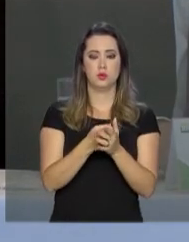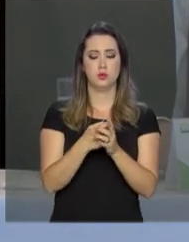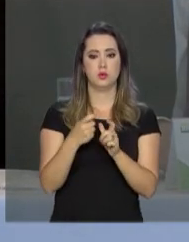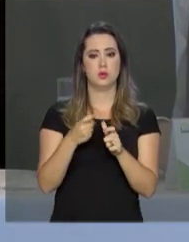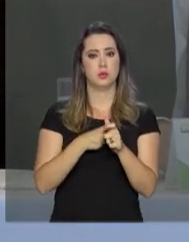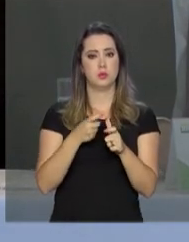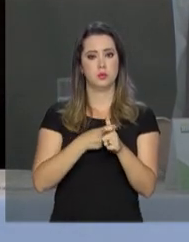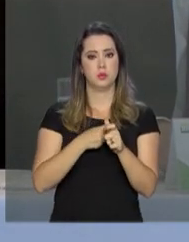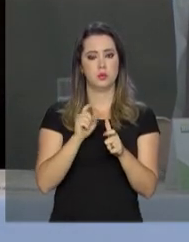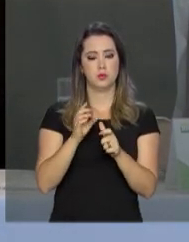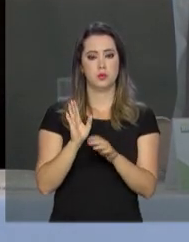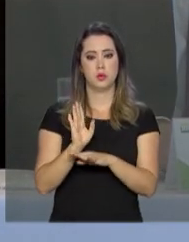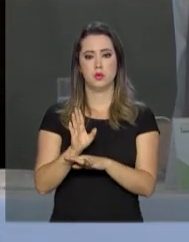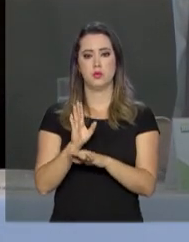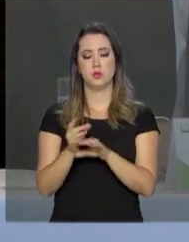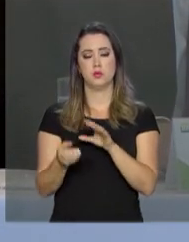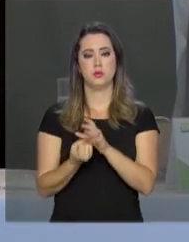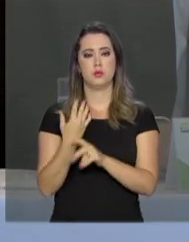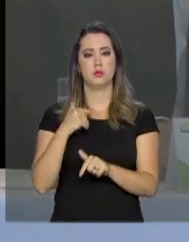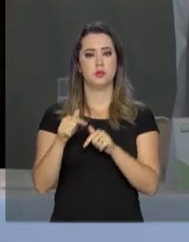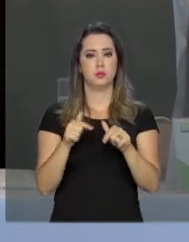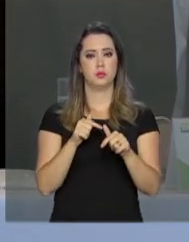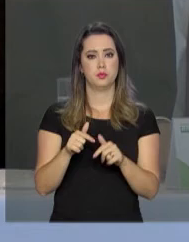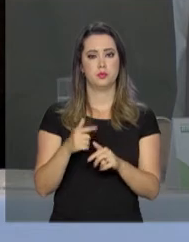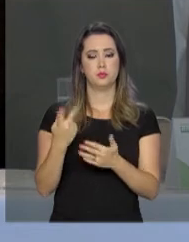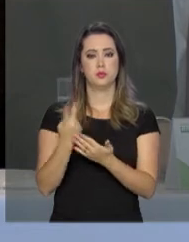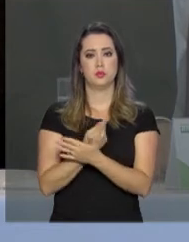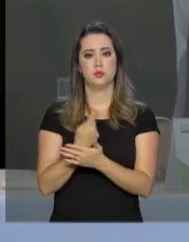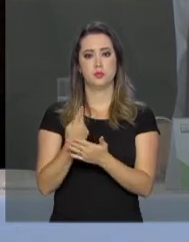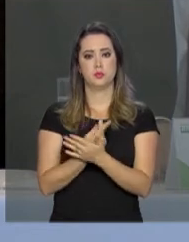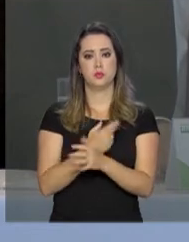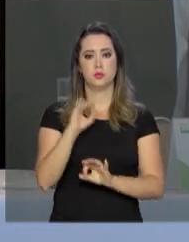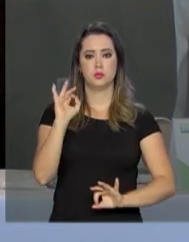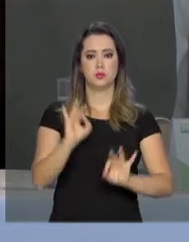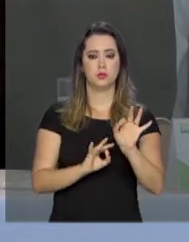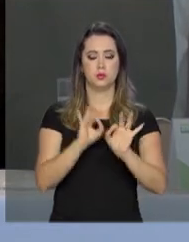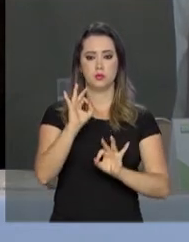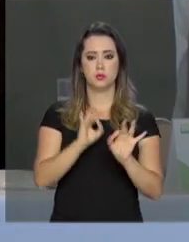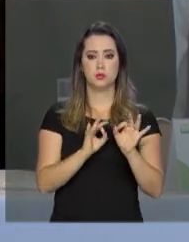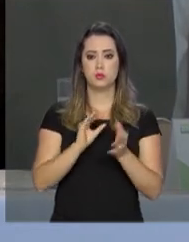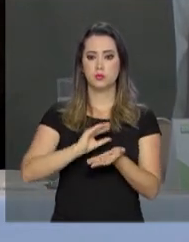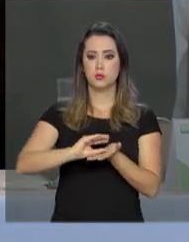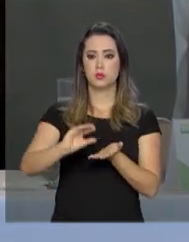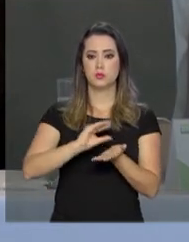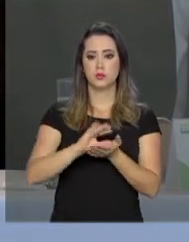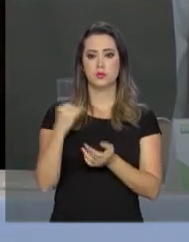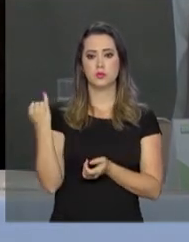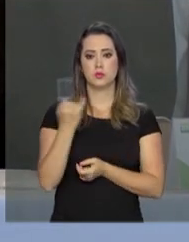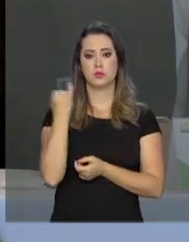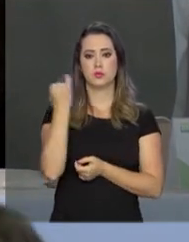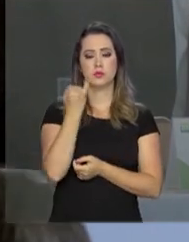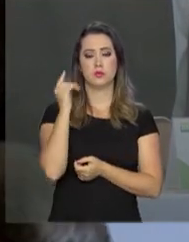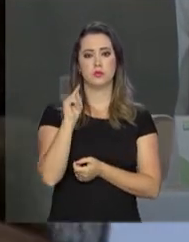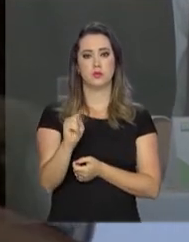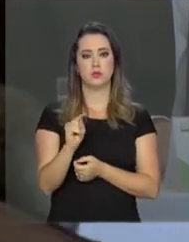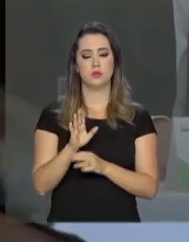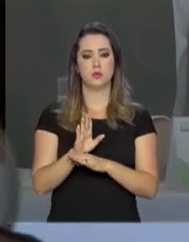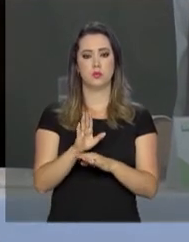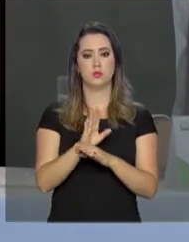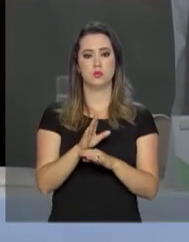contribui na geração de empregos e realiza esse plano de negócios com investimentos expressivos que